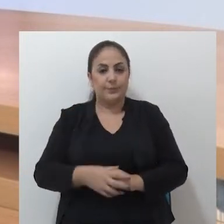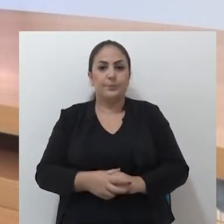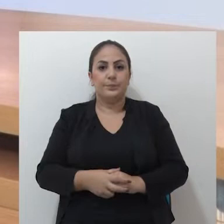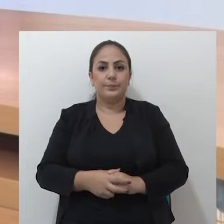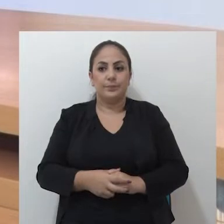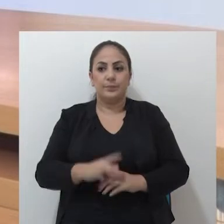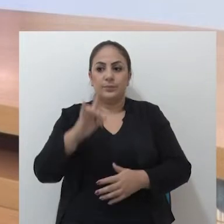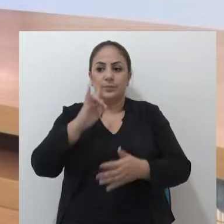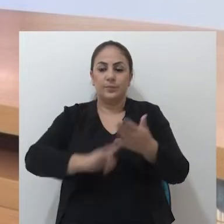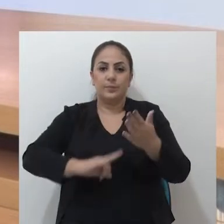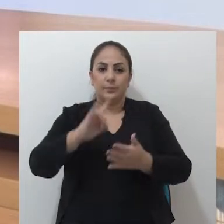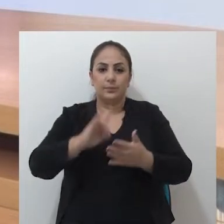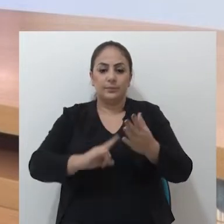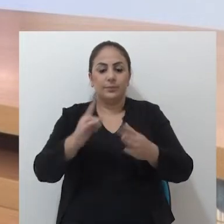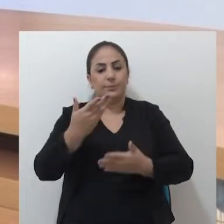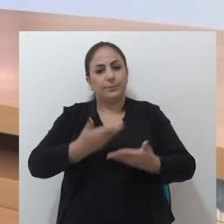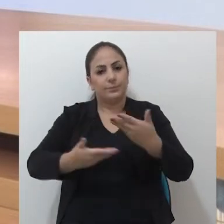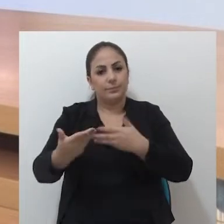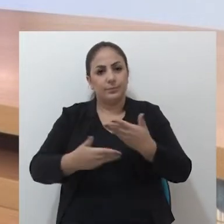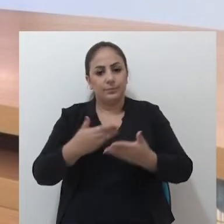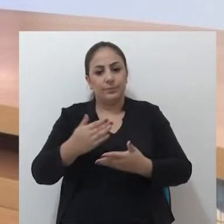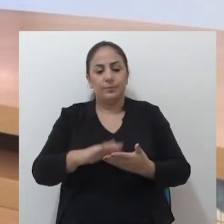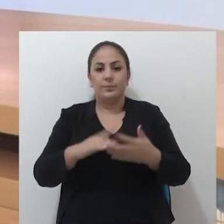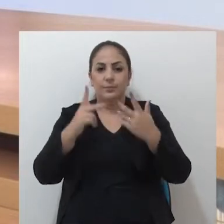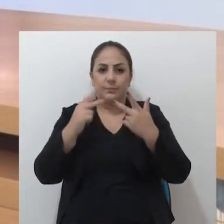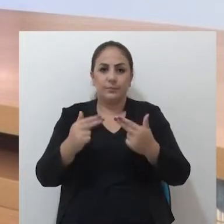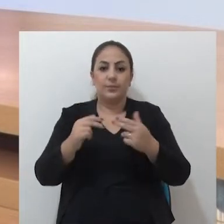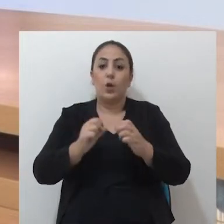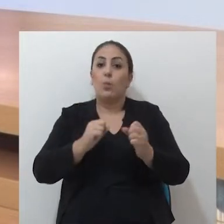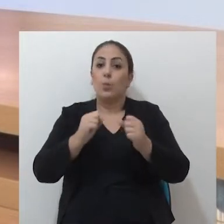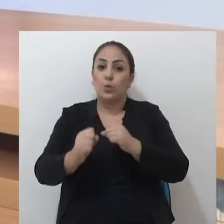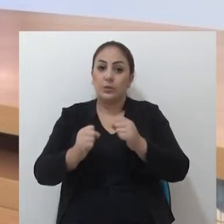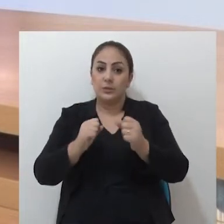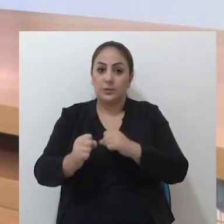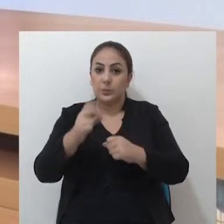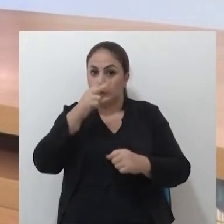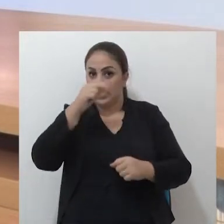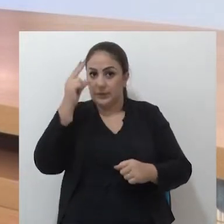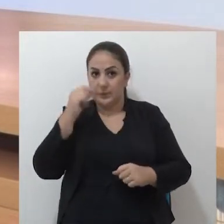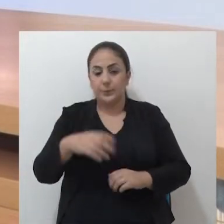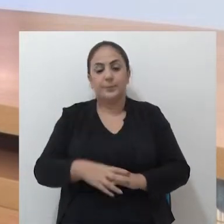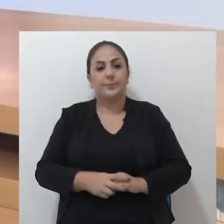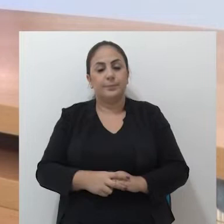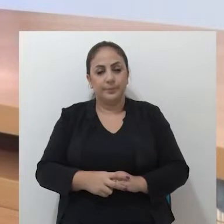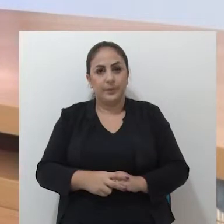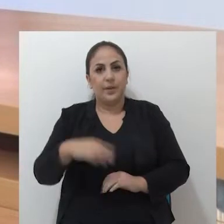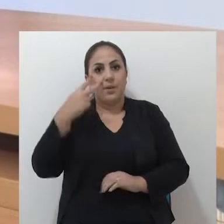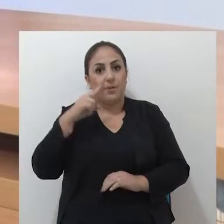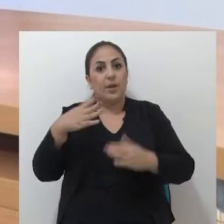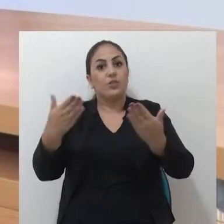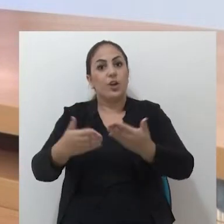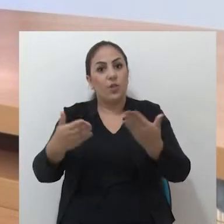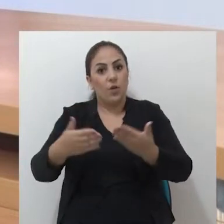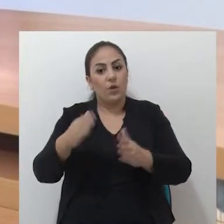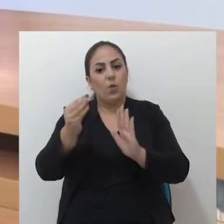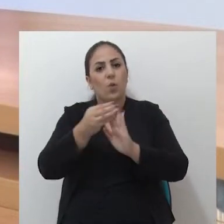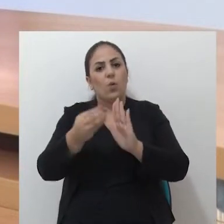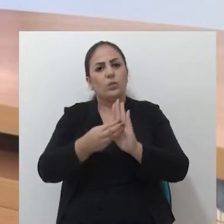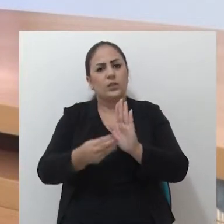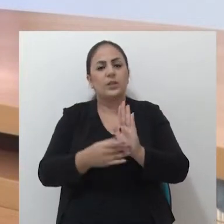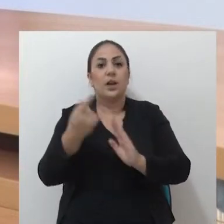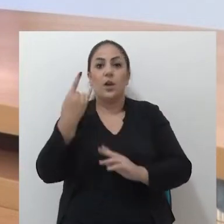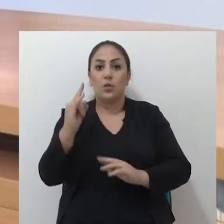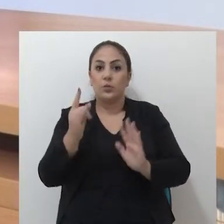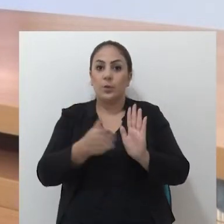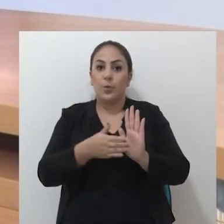pelos vereadores. Os documentos serão atendidos conforme a possibilidade do município. Confira agora